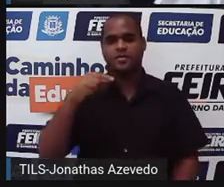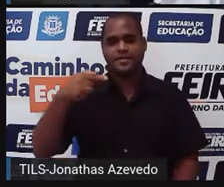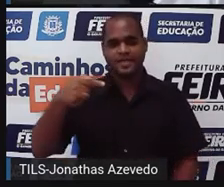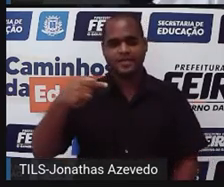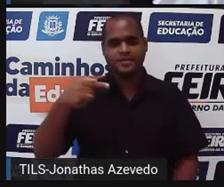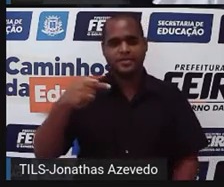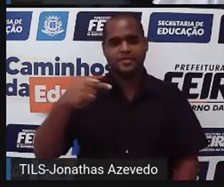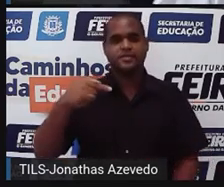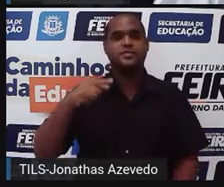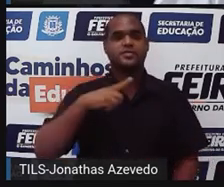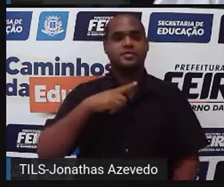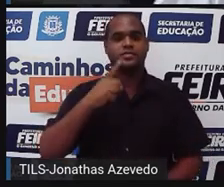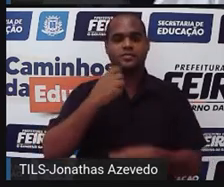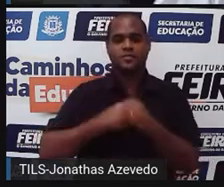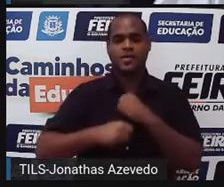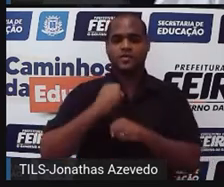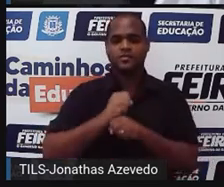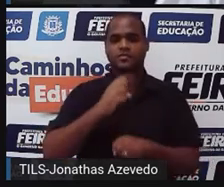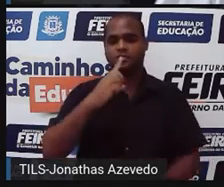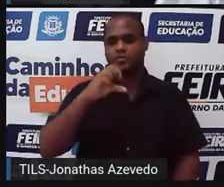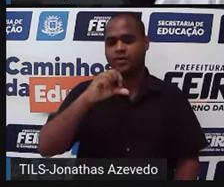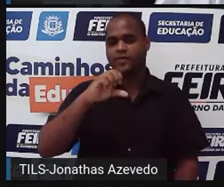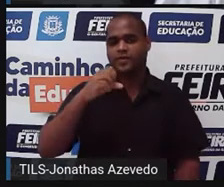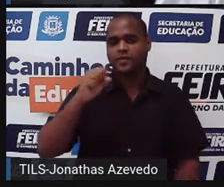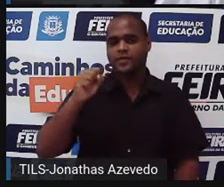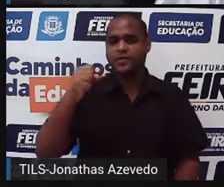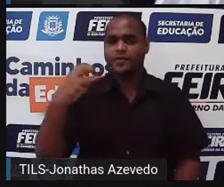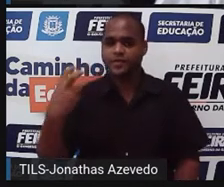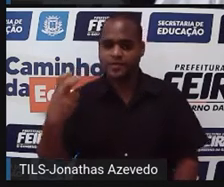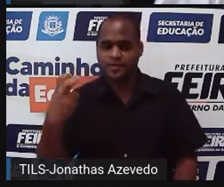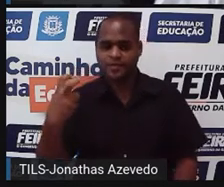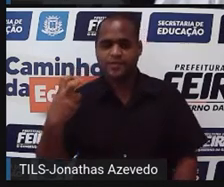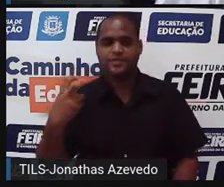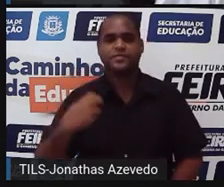morreu no ano de 1985,